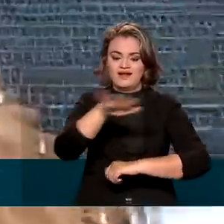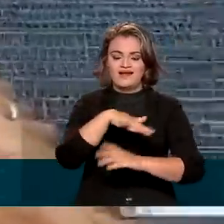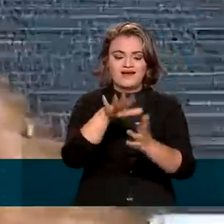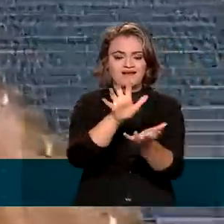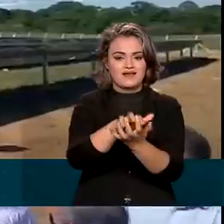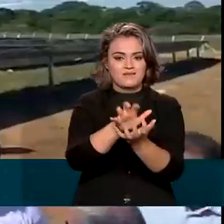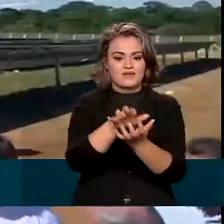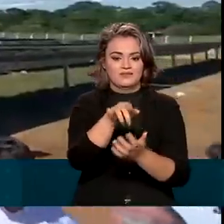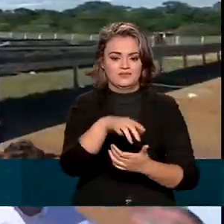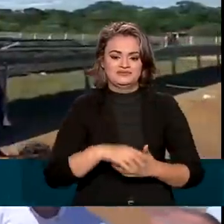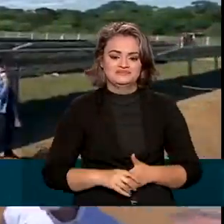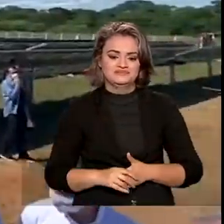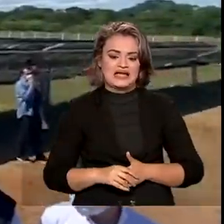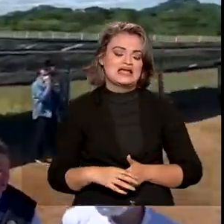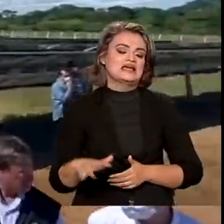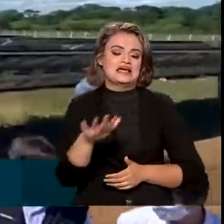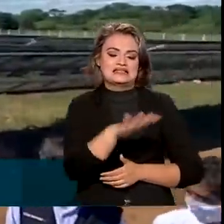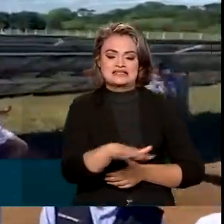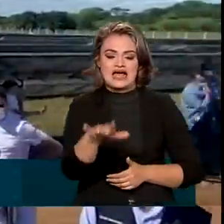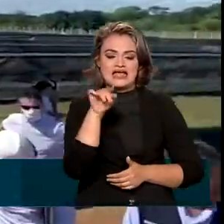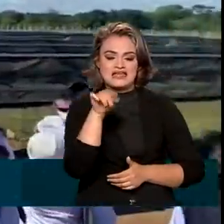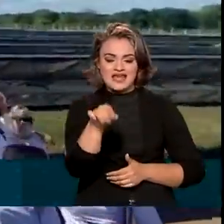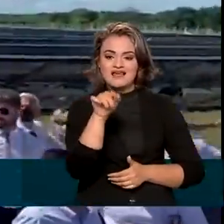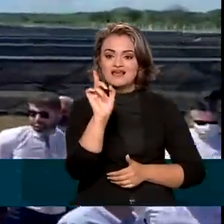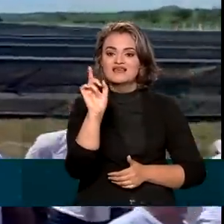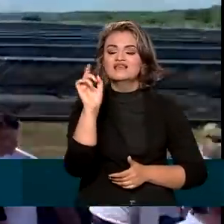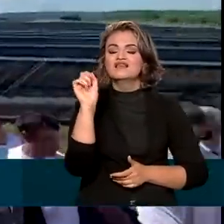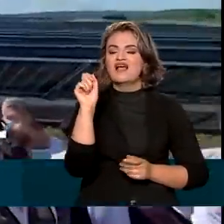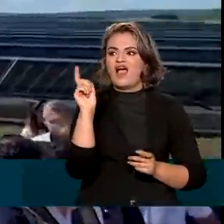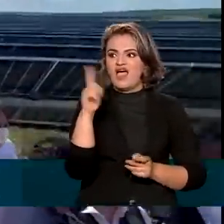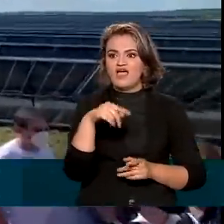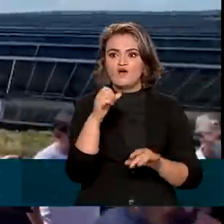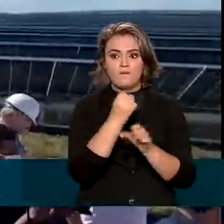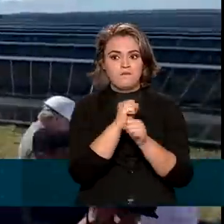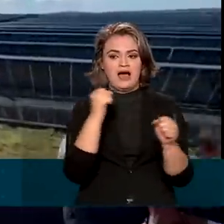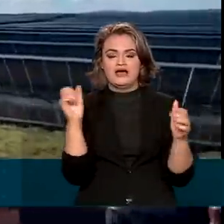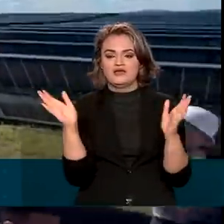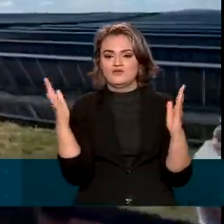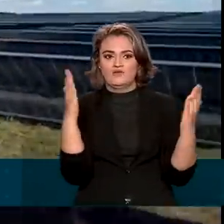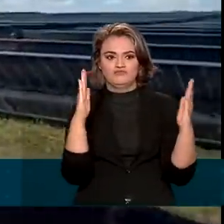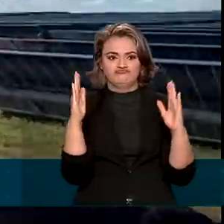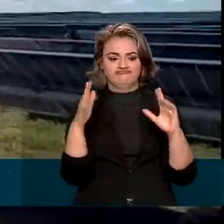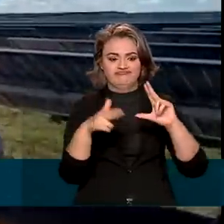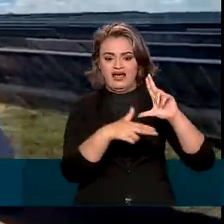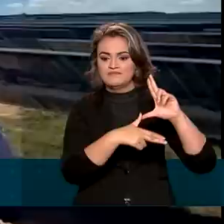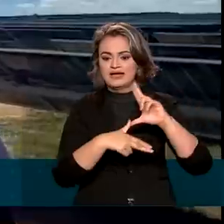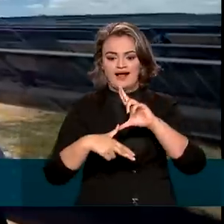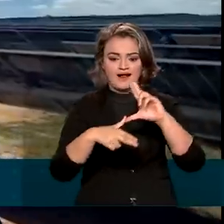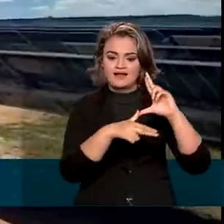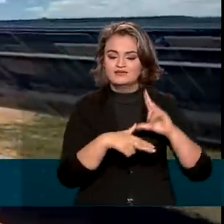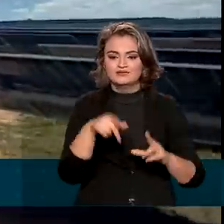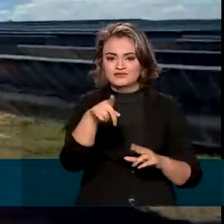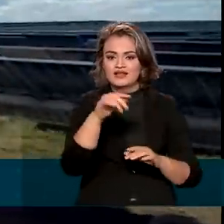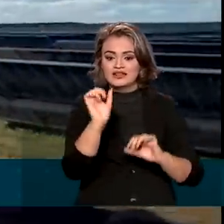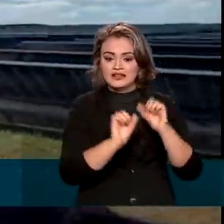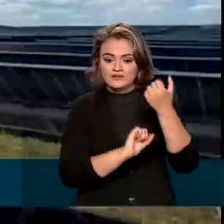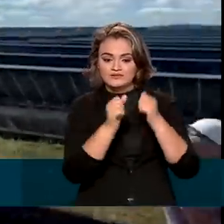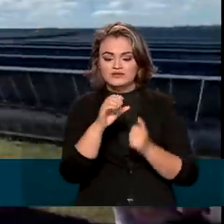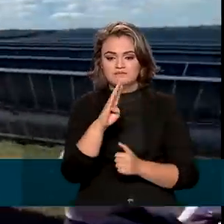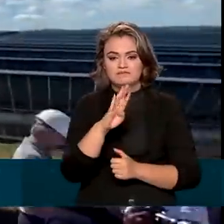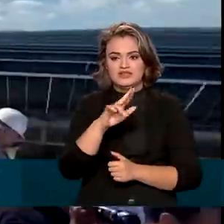pernambucano. O complexo já é cotado para ser o maior da América Latina e é formado pelas usinas